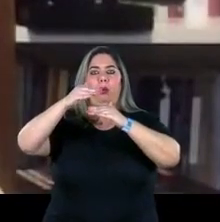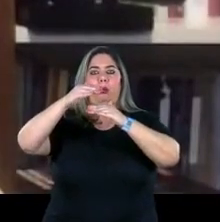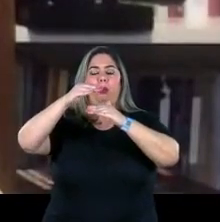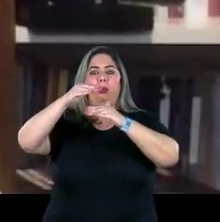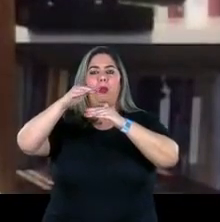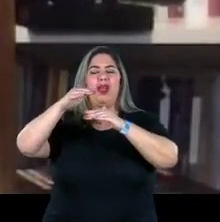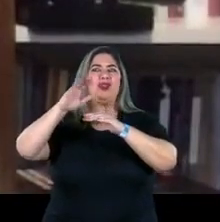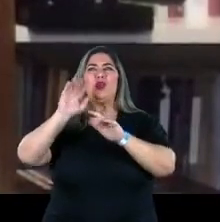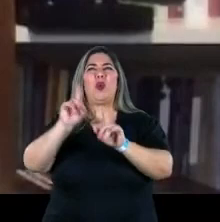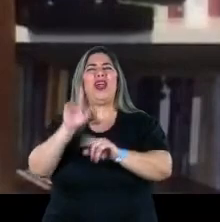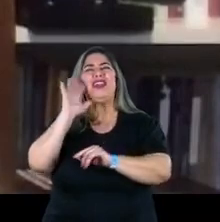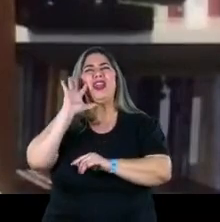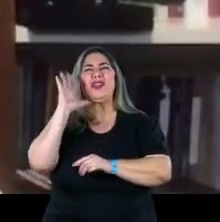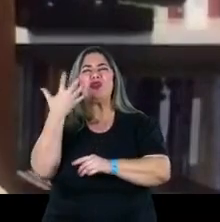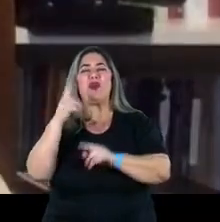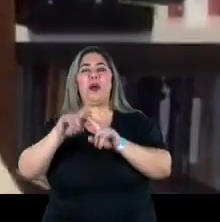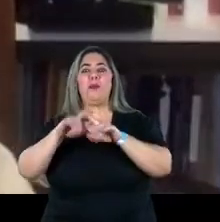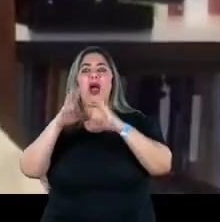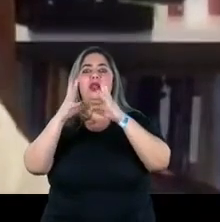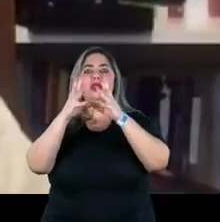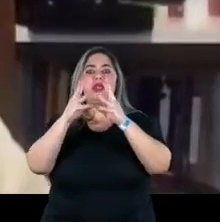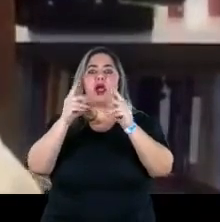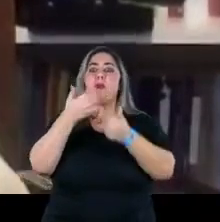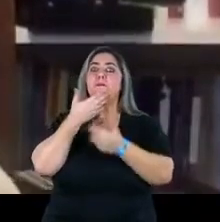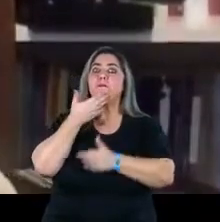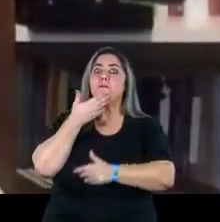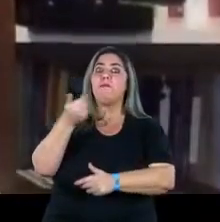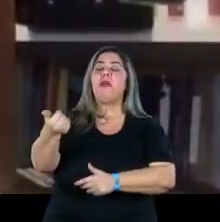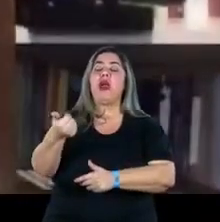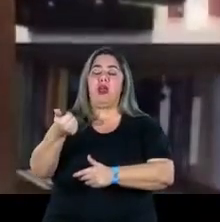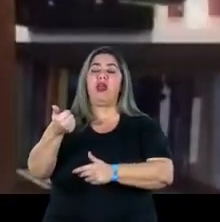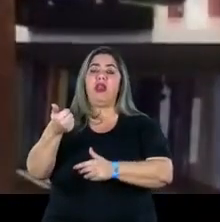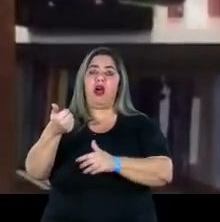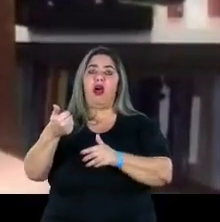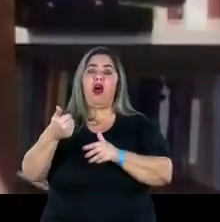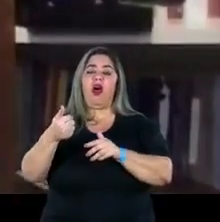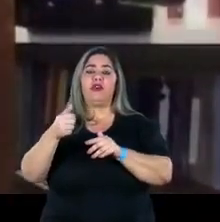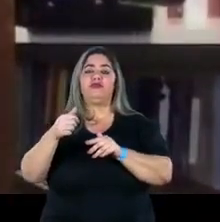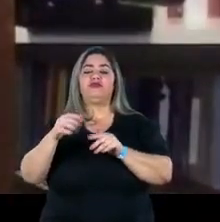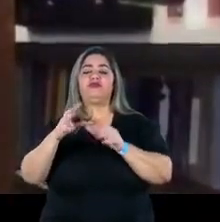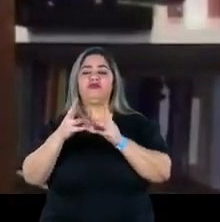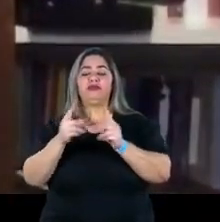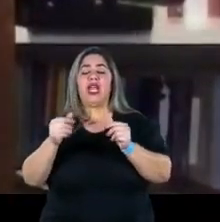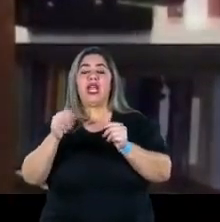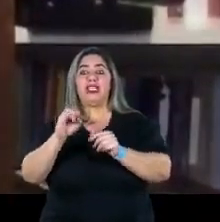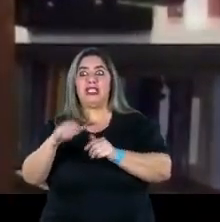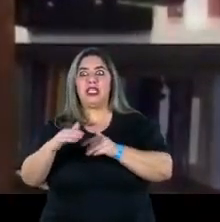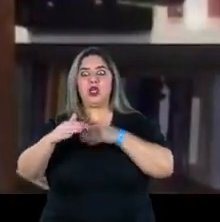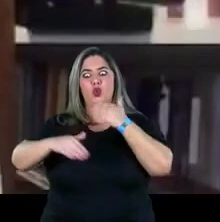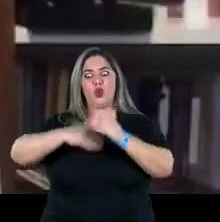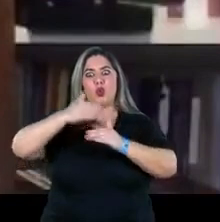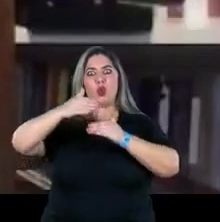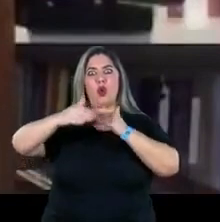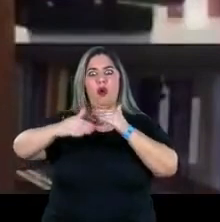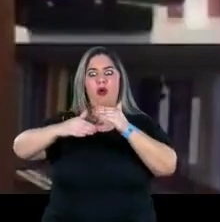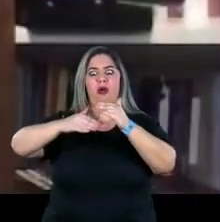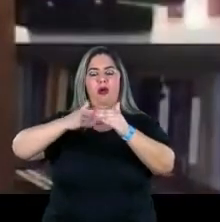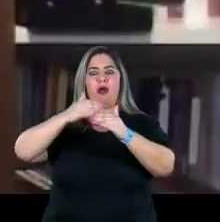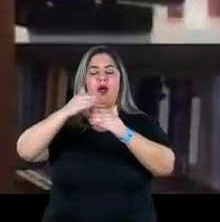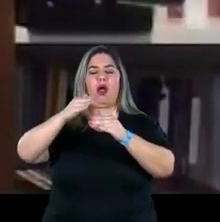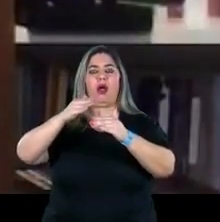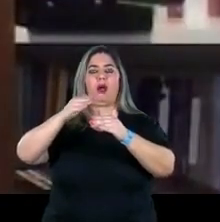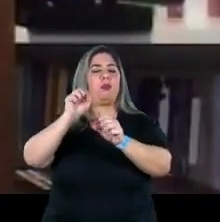resolveria, mas teria uma situação mais atenuada para enfrentar a crise se nós tivéssemos levado adiante aquele